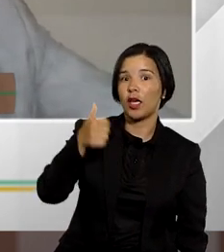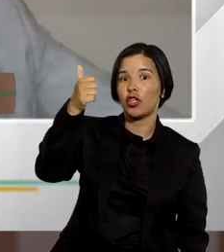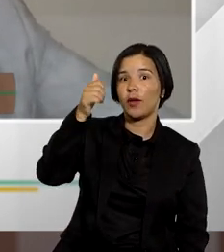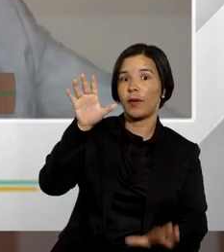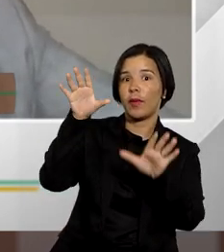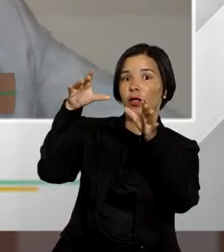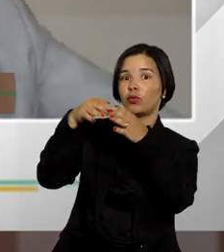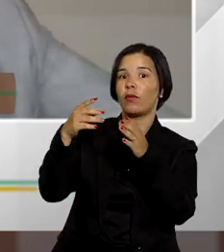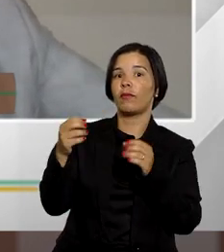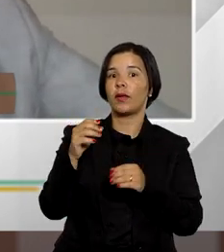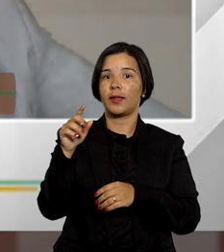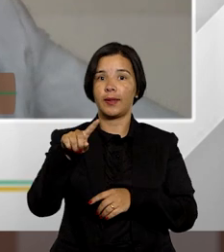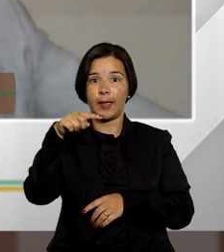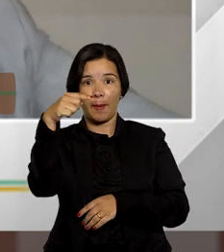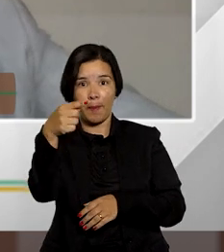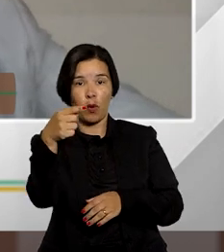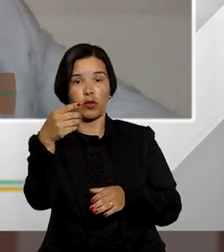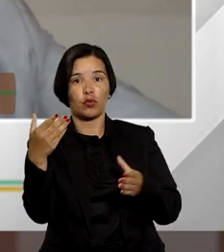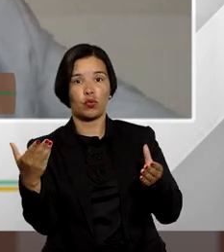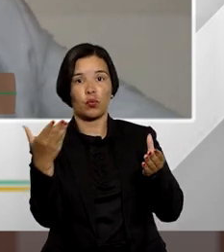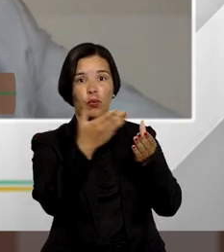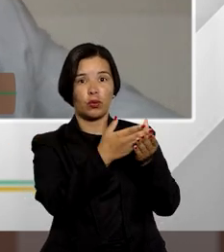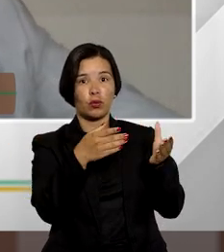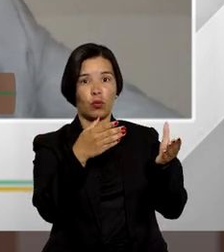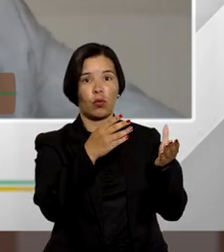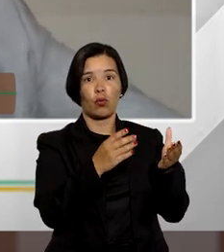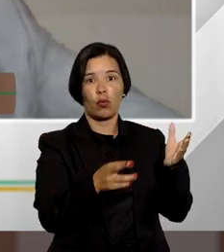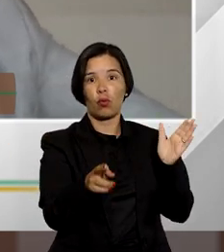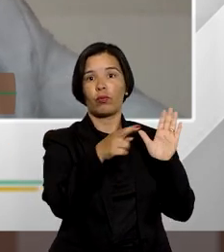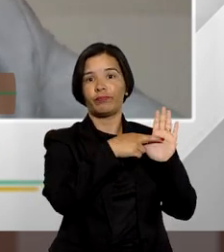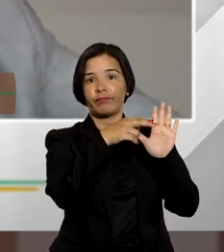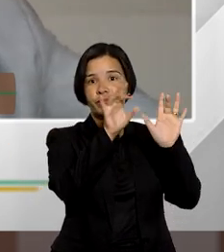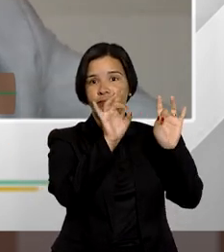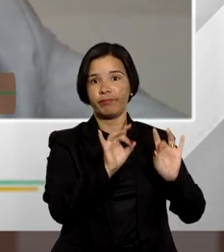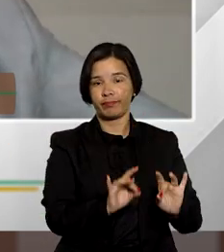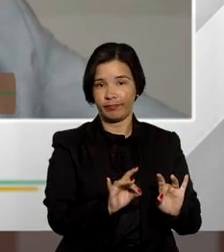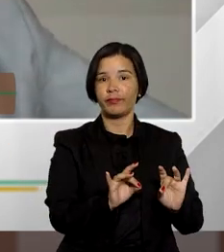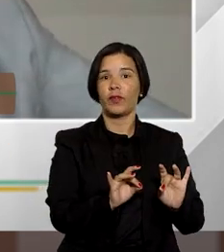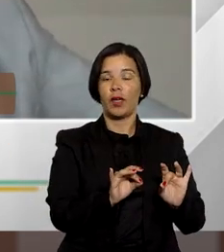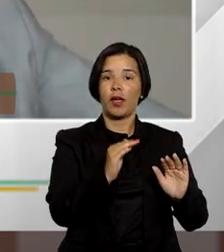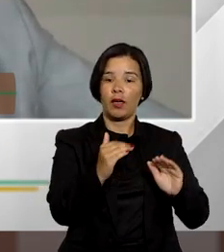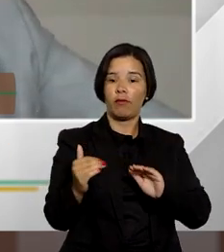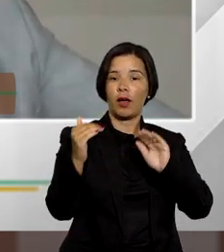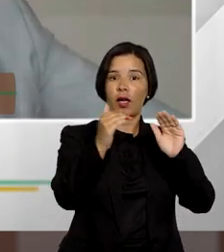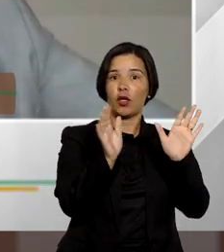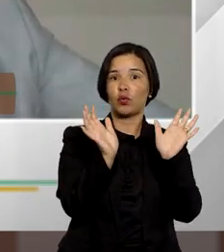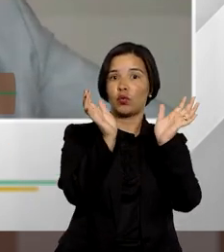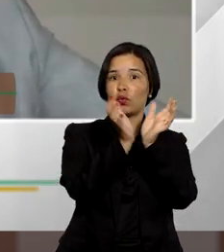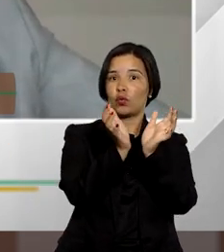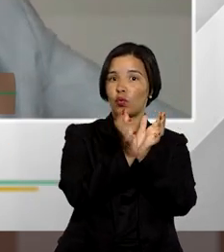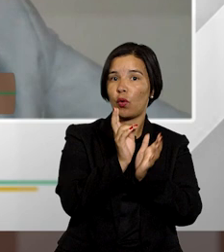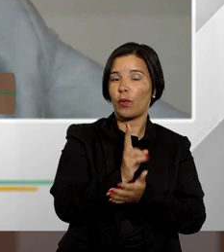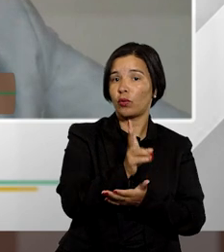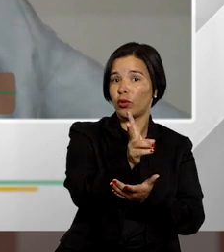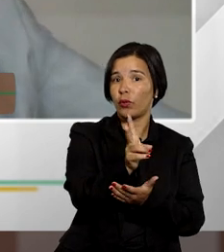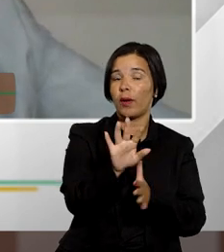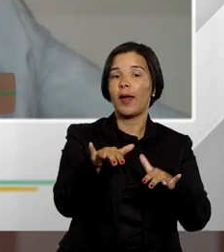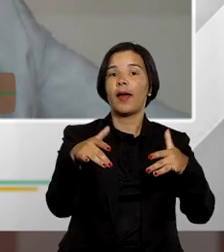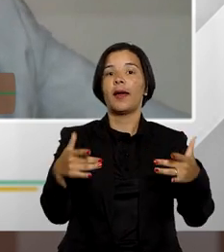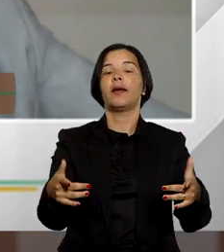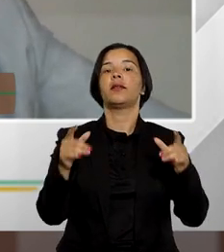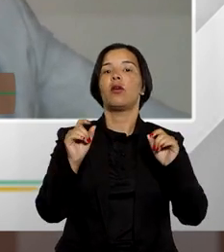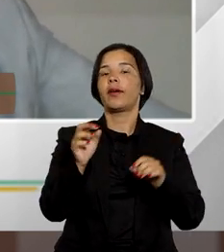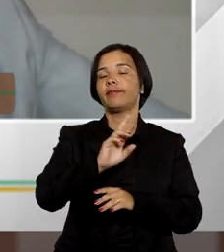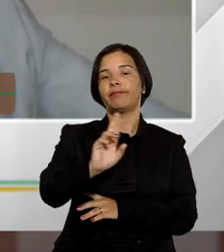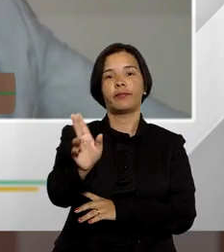turma você entra com a grave interna ele vai ser julgado pelo colegiado dessa mesma turma se você entrar depois com declaratórios pelo colegiado dessa mesma turma então nesses